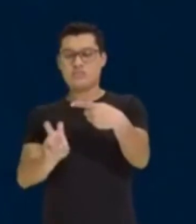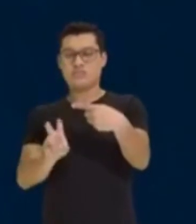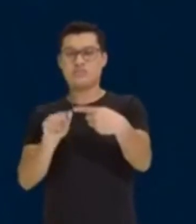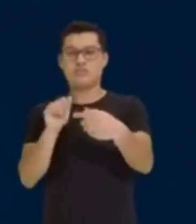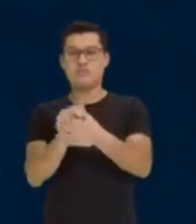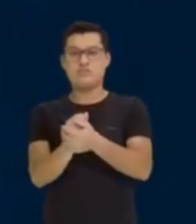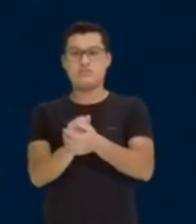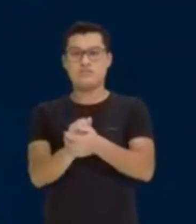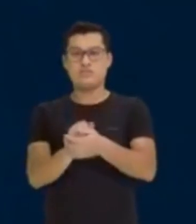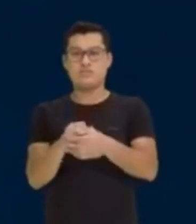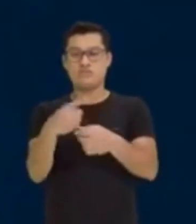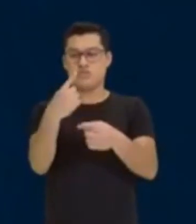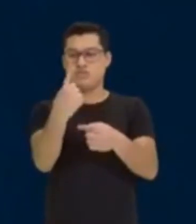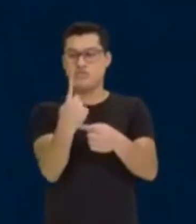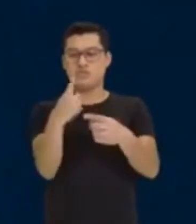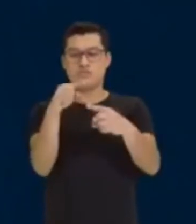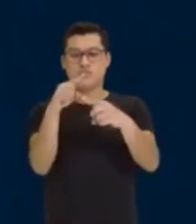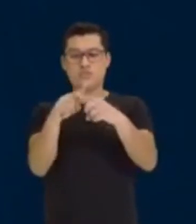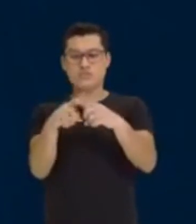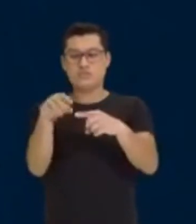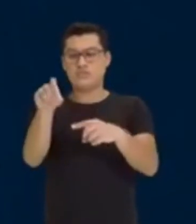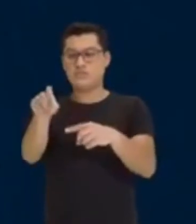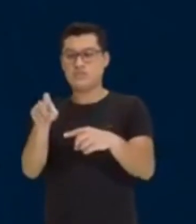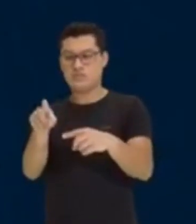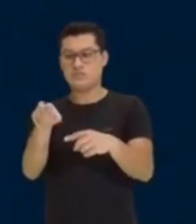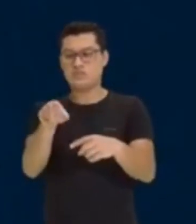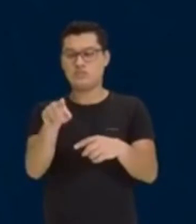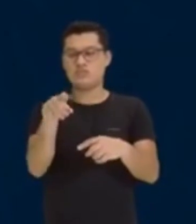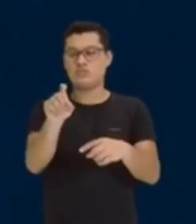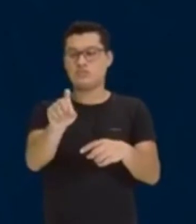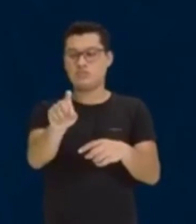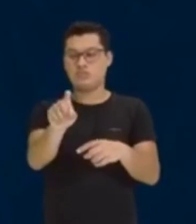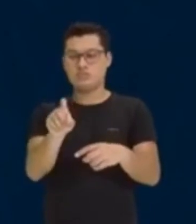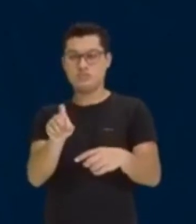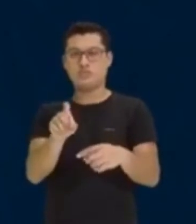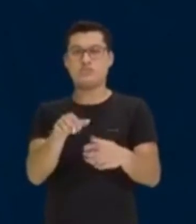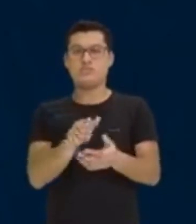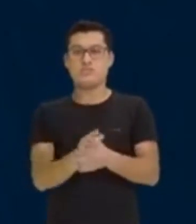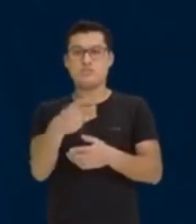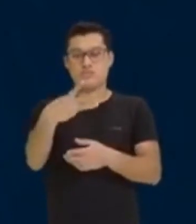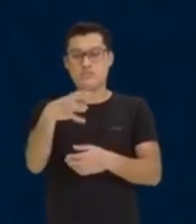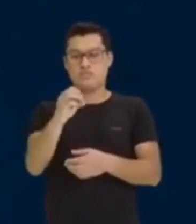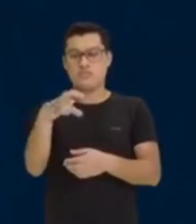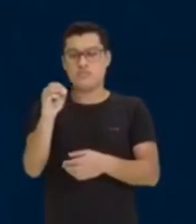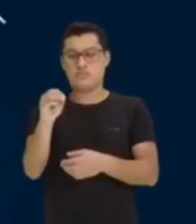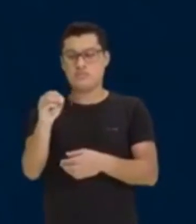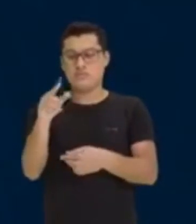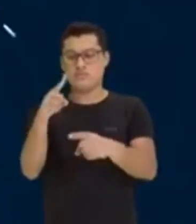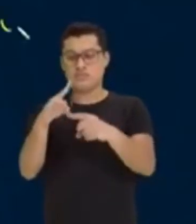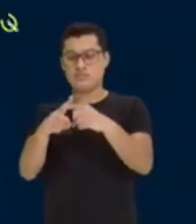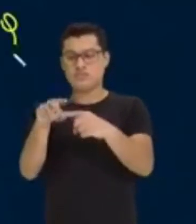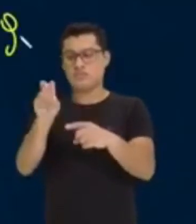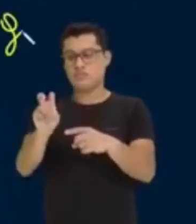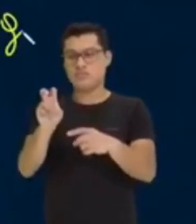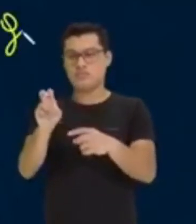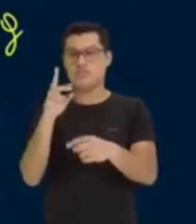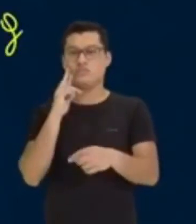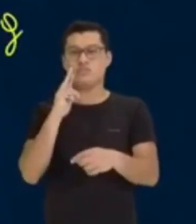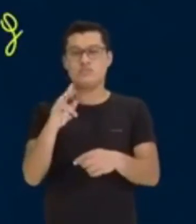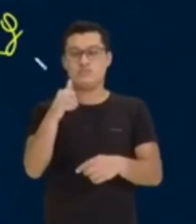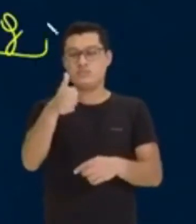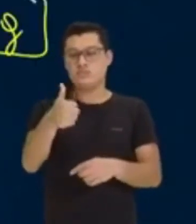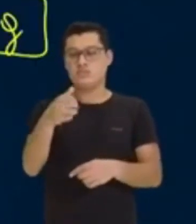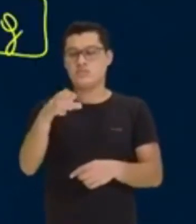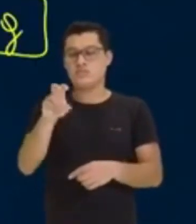1 vezes X dá X. 300 vezes 5 vai dar o quê? 15, 0, 0, 1.500